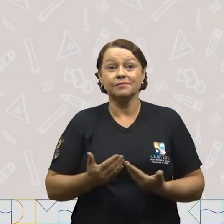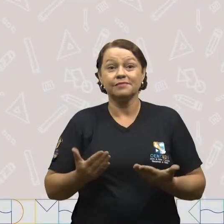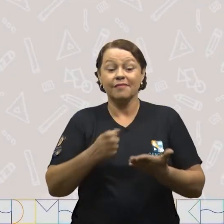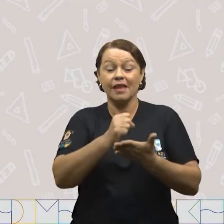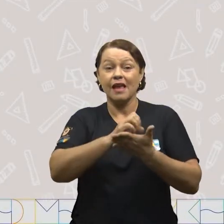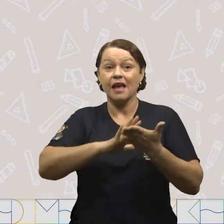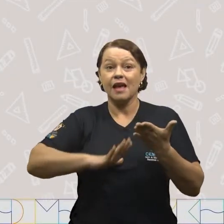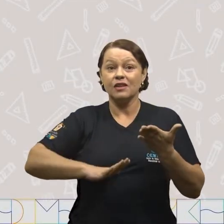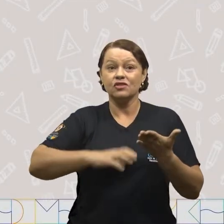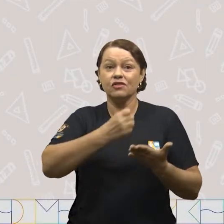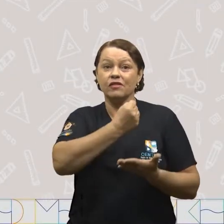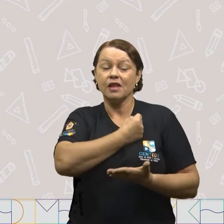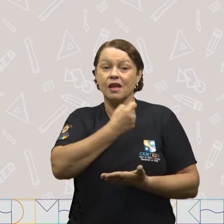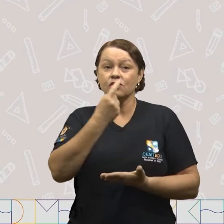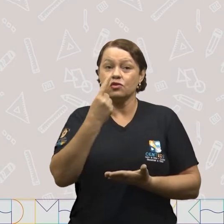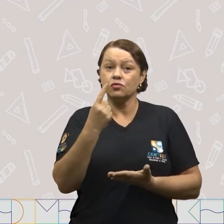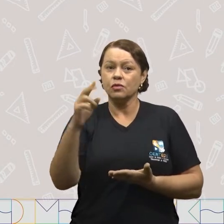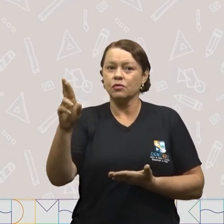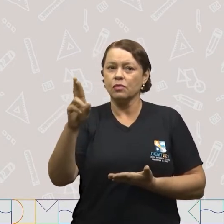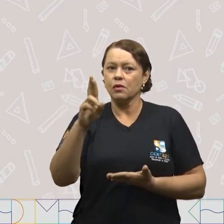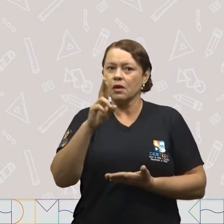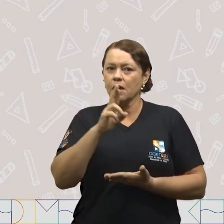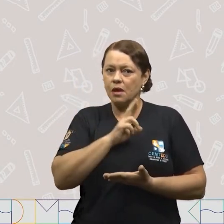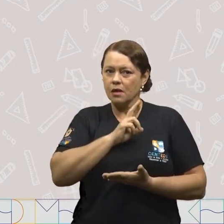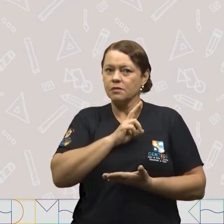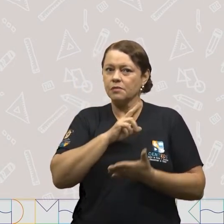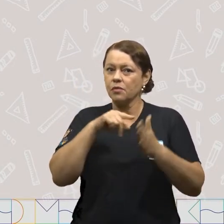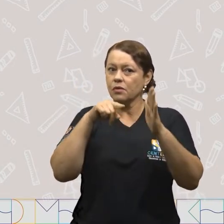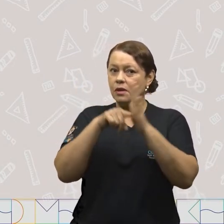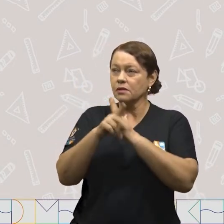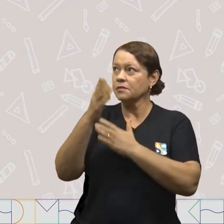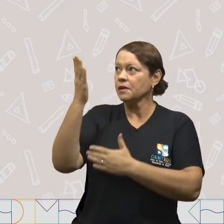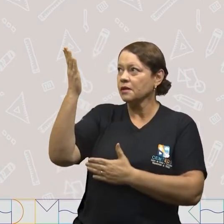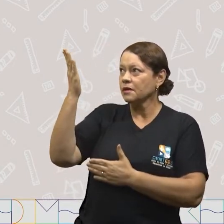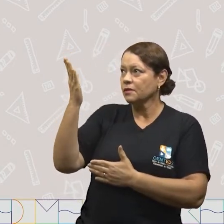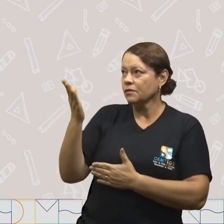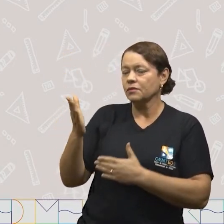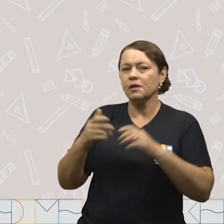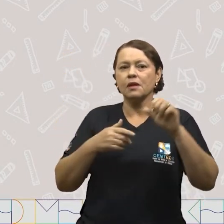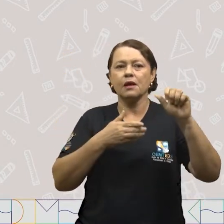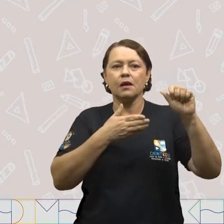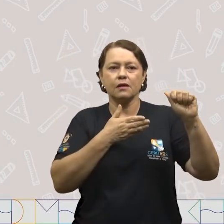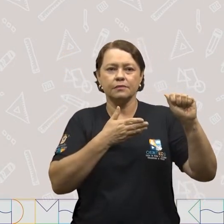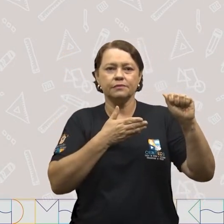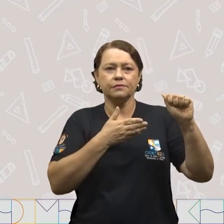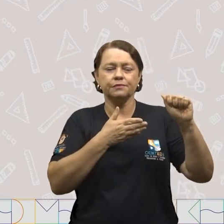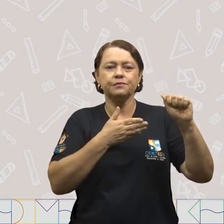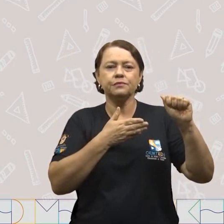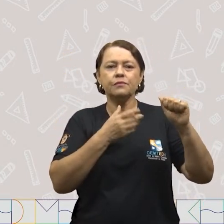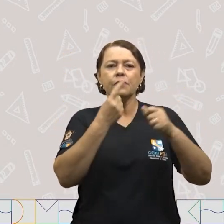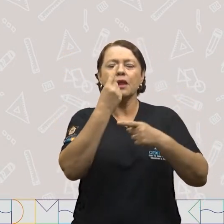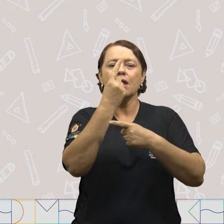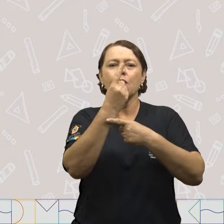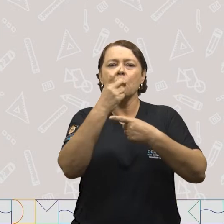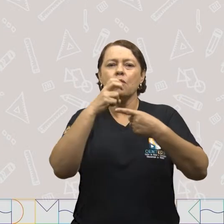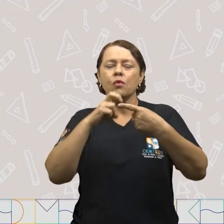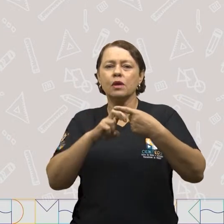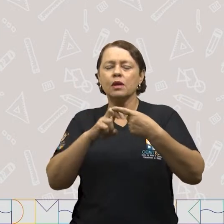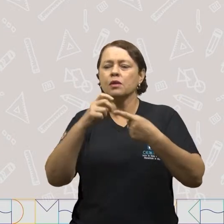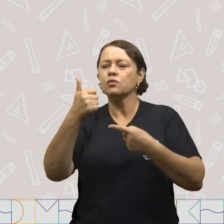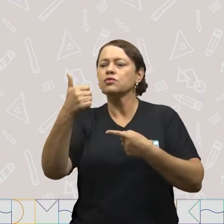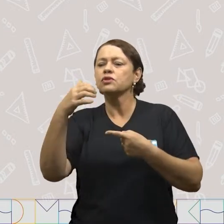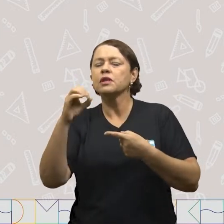Atividade número um, responda às sentenças abaixo. Letra A, a quinta parte de uma